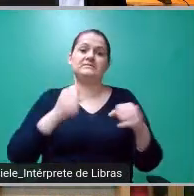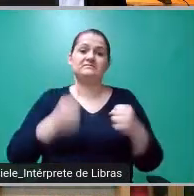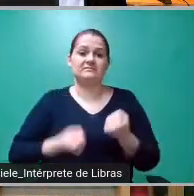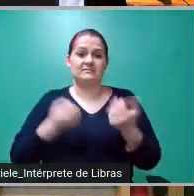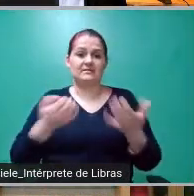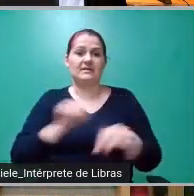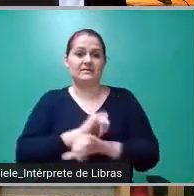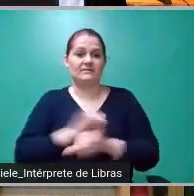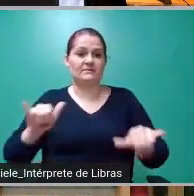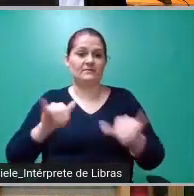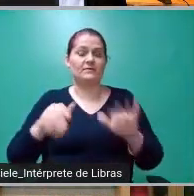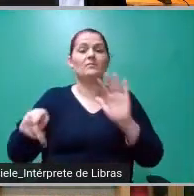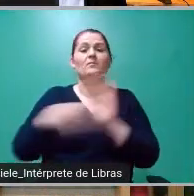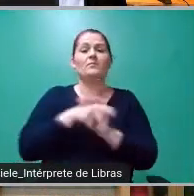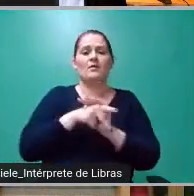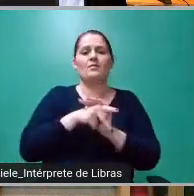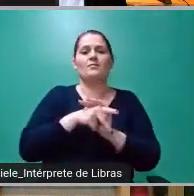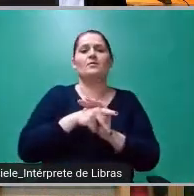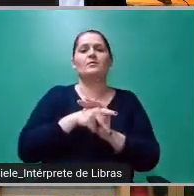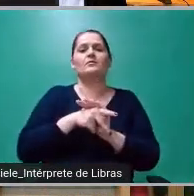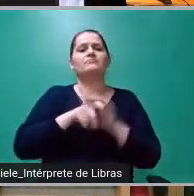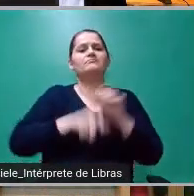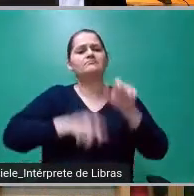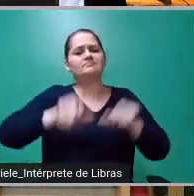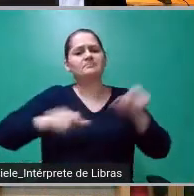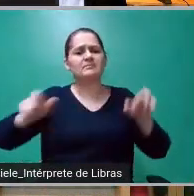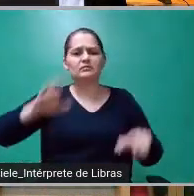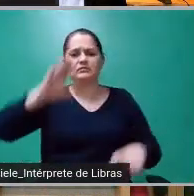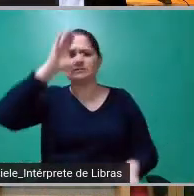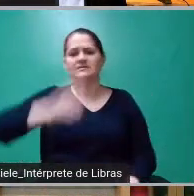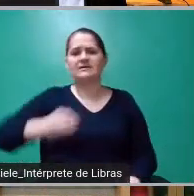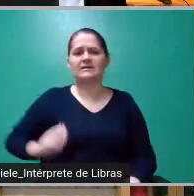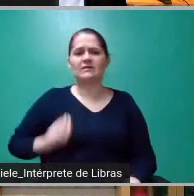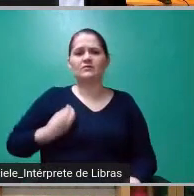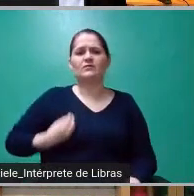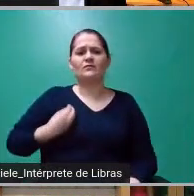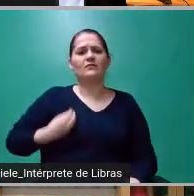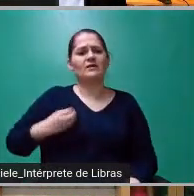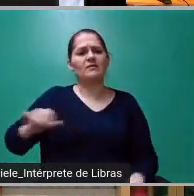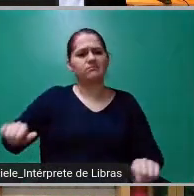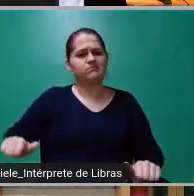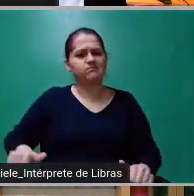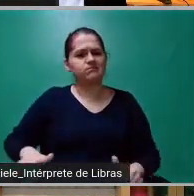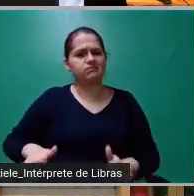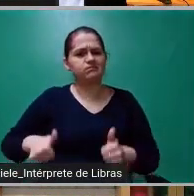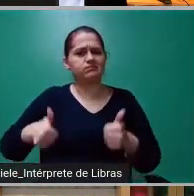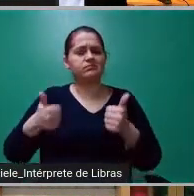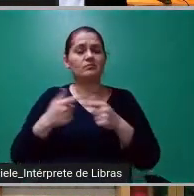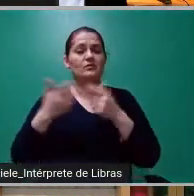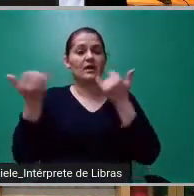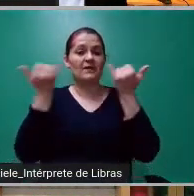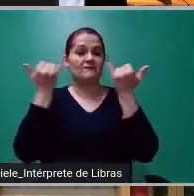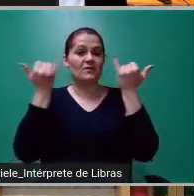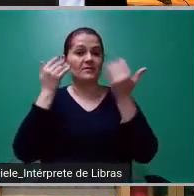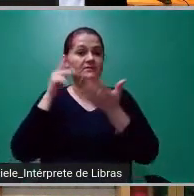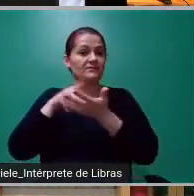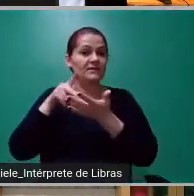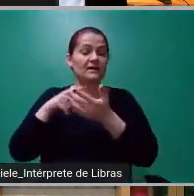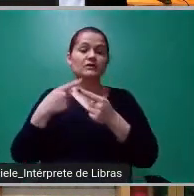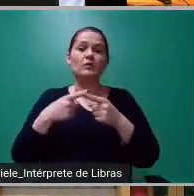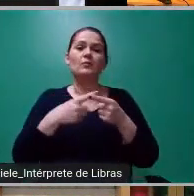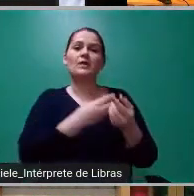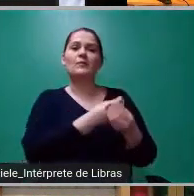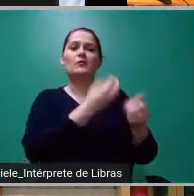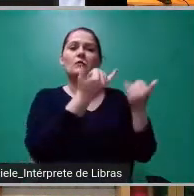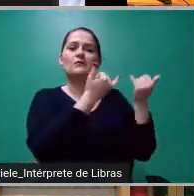uma condição de sobrevida muito melhor do que para aquele que recebe a informação falsa e acaba se pautando por ela.